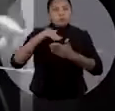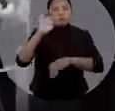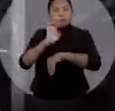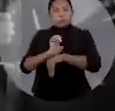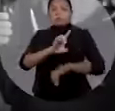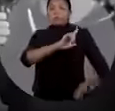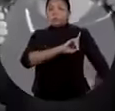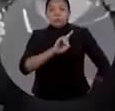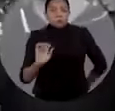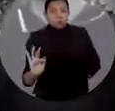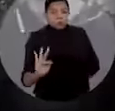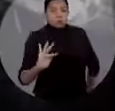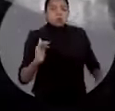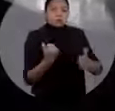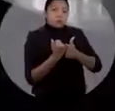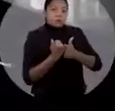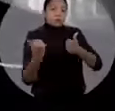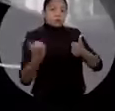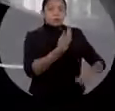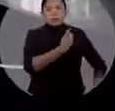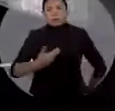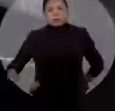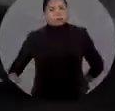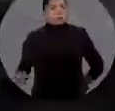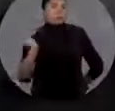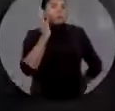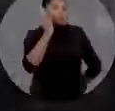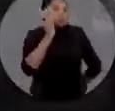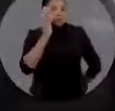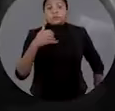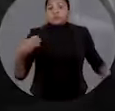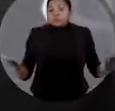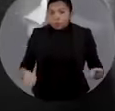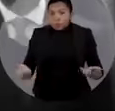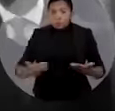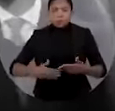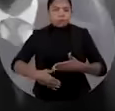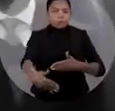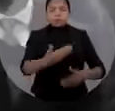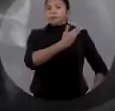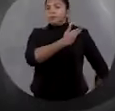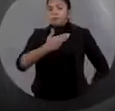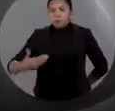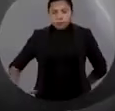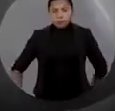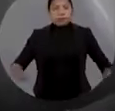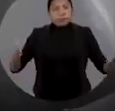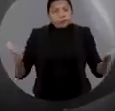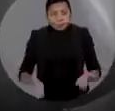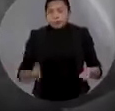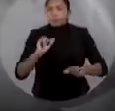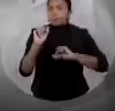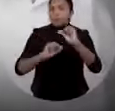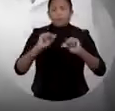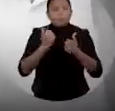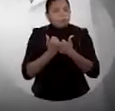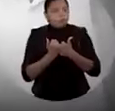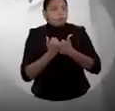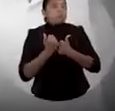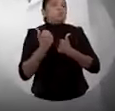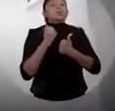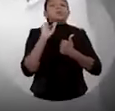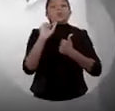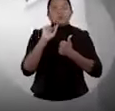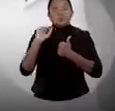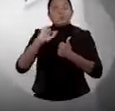deputado federal e vice-governador de Flávio Dino. Atualmente é o nosso governador. Agora, com o apoio de Lula e